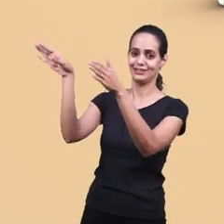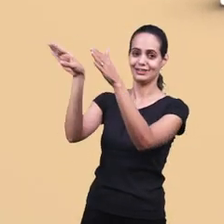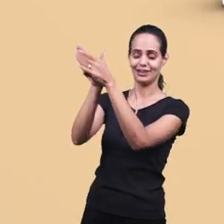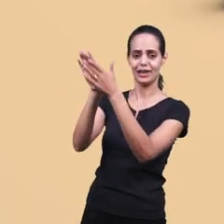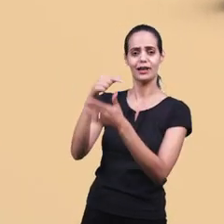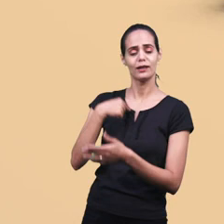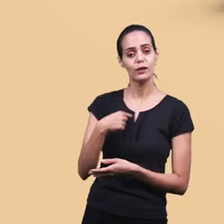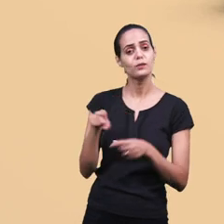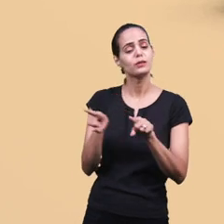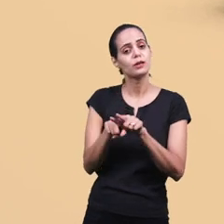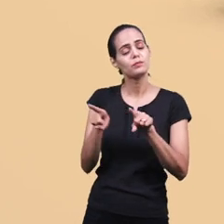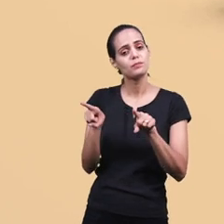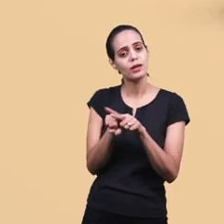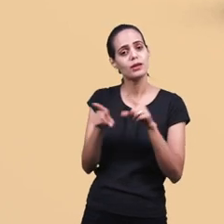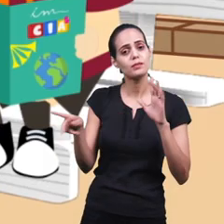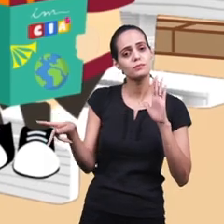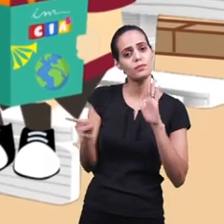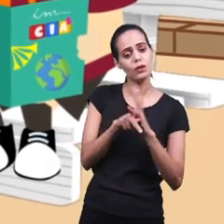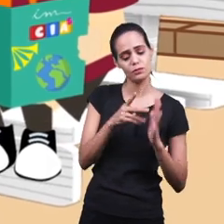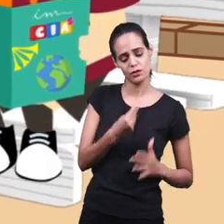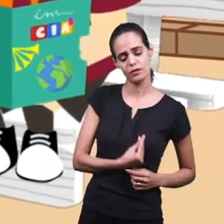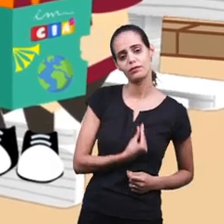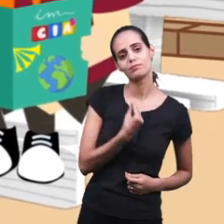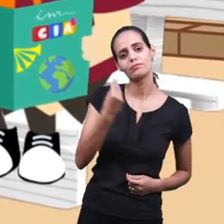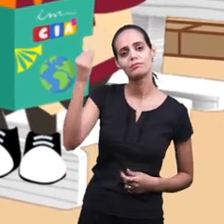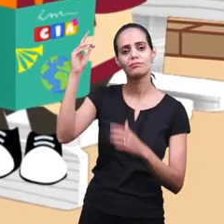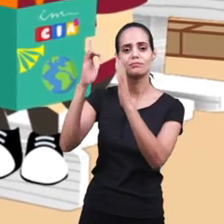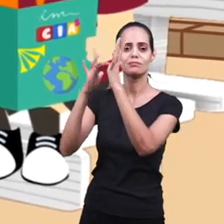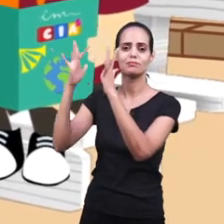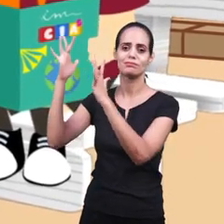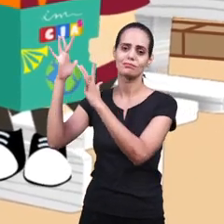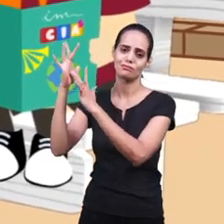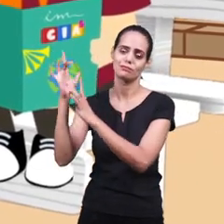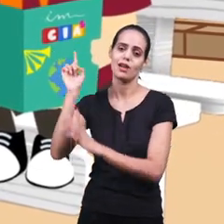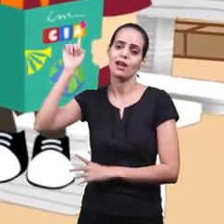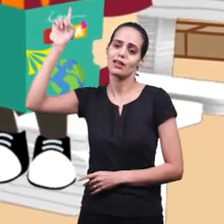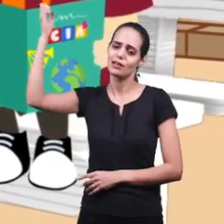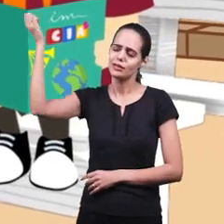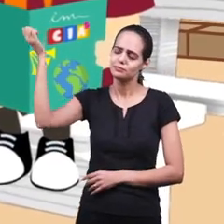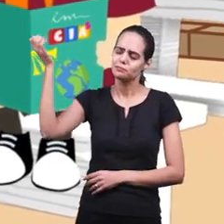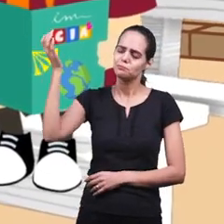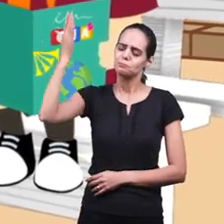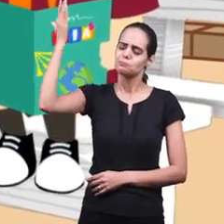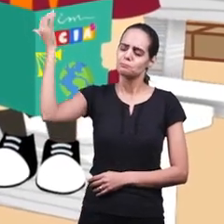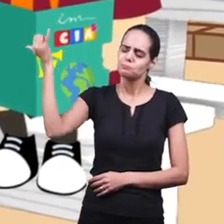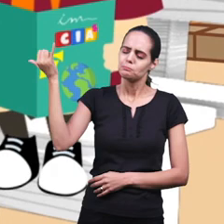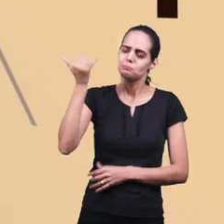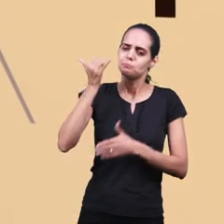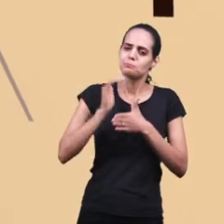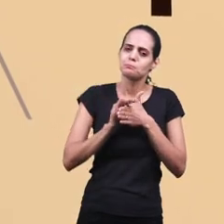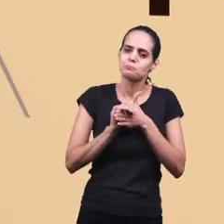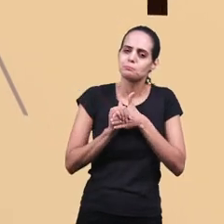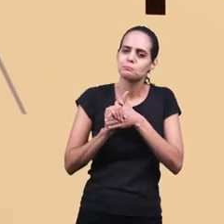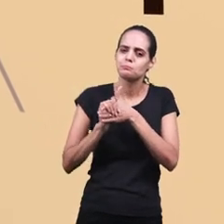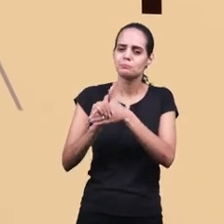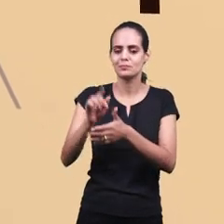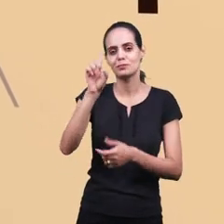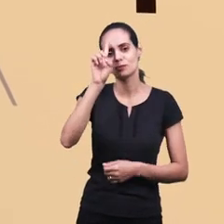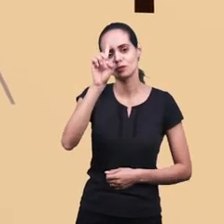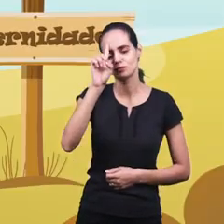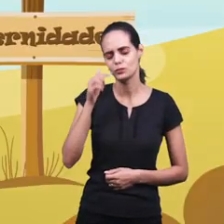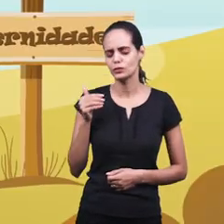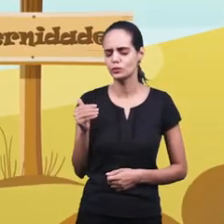também Ser de Jesus Ter esta luz Iluminar E a cada